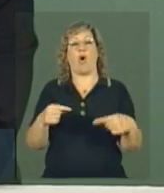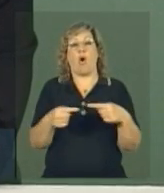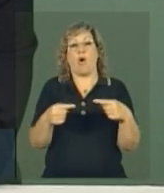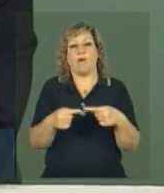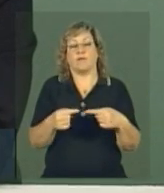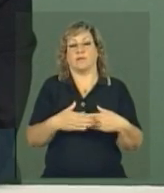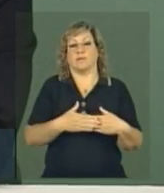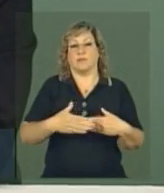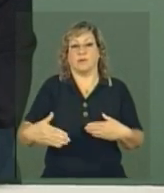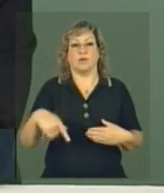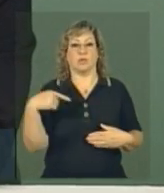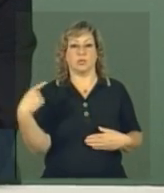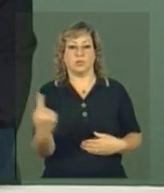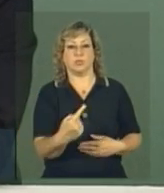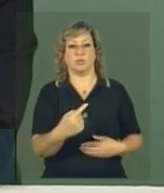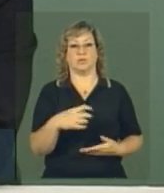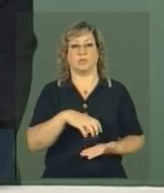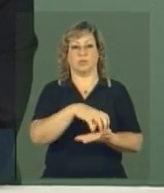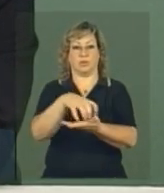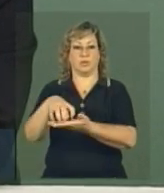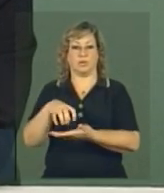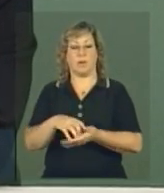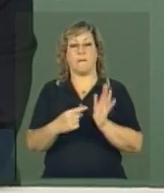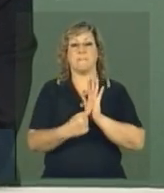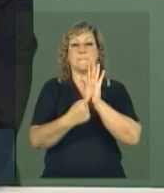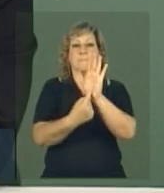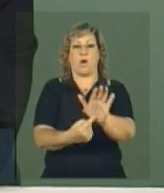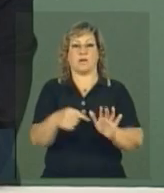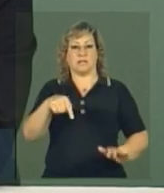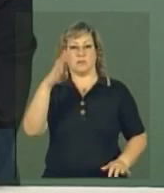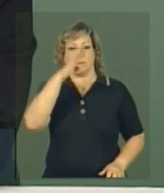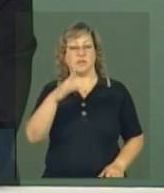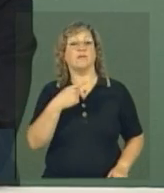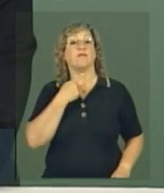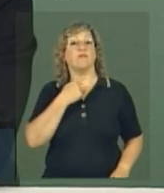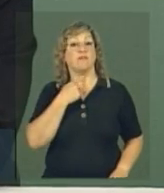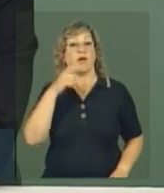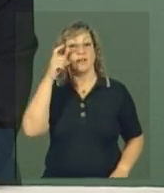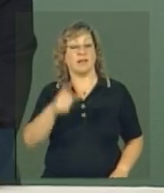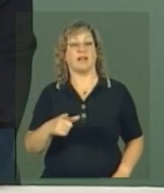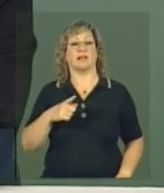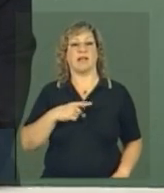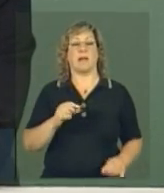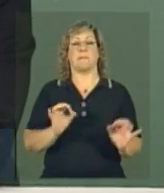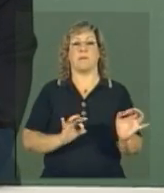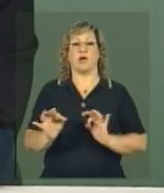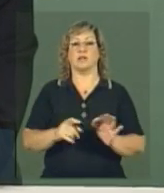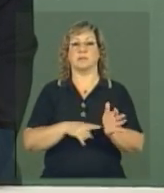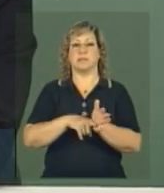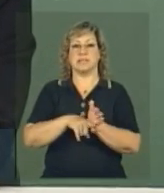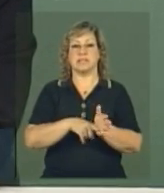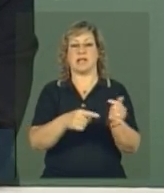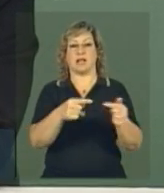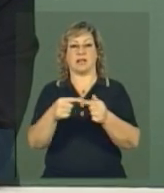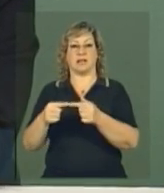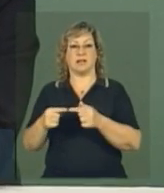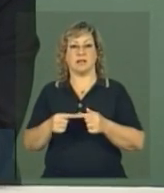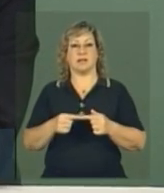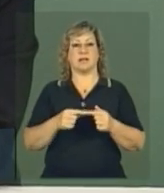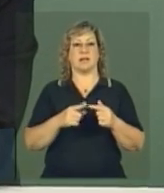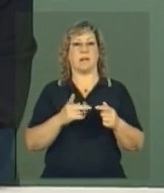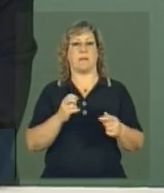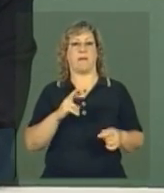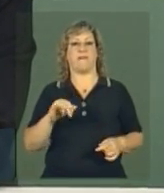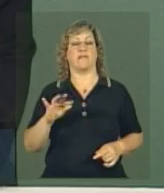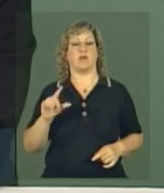em que as instituições demonstrem no Brasil interesse e tenham um projeto de pesquisa, de adequação ao perfil do